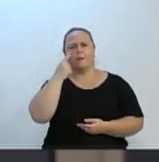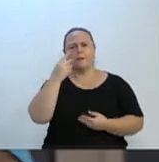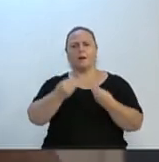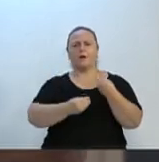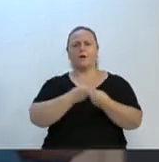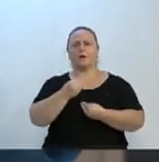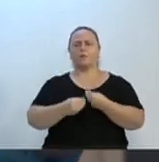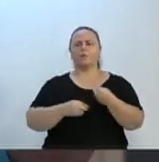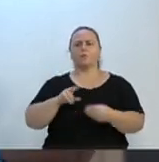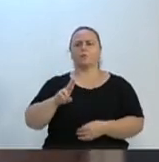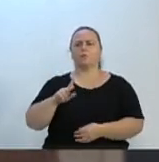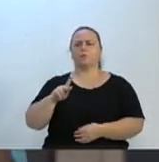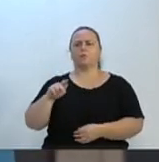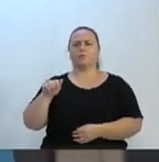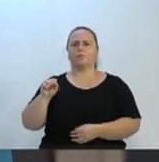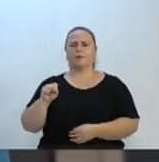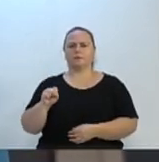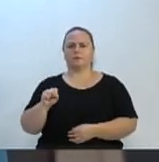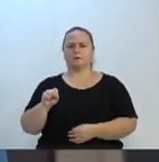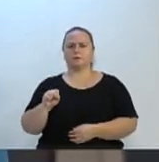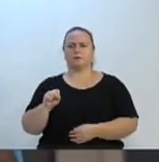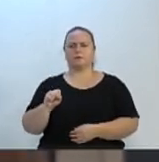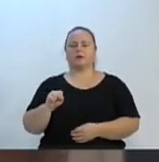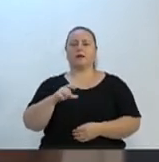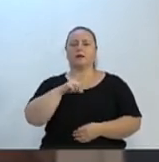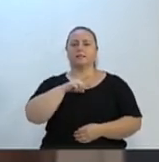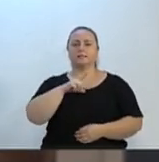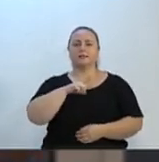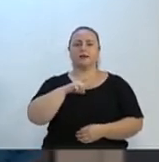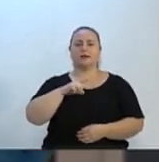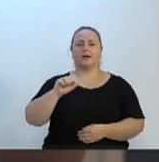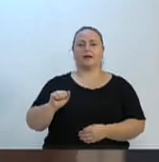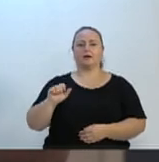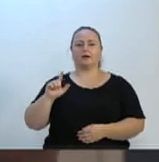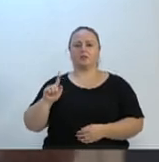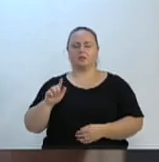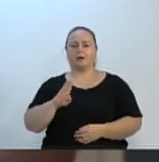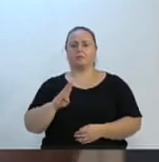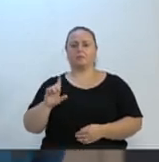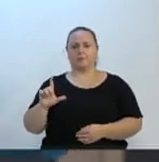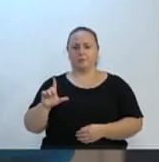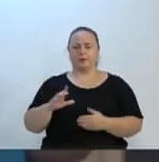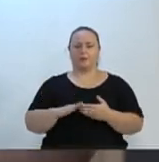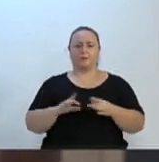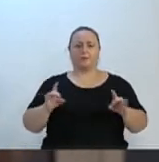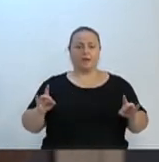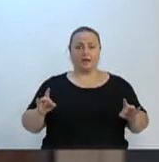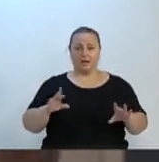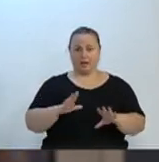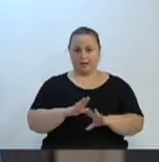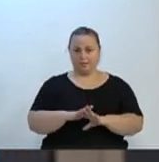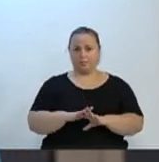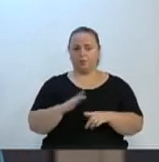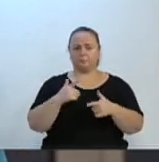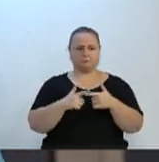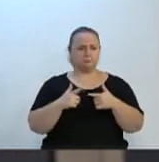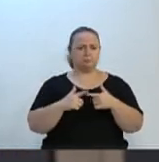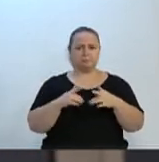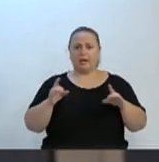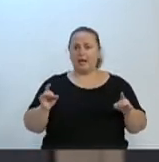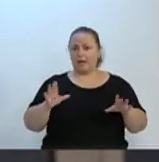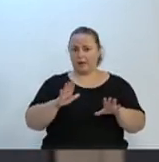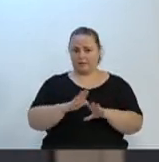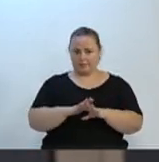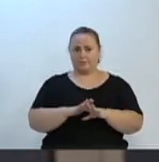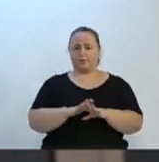UPAs nos 4 AG de nossa cidade. É importante que após essa crise vai sobrar alguma aparelhagem e